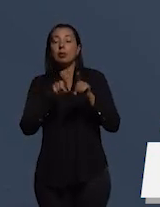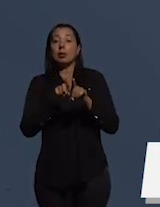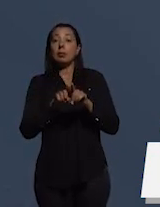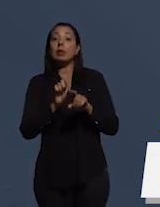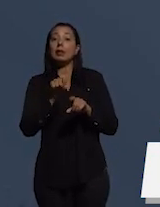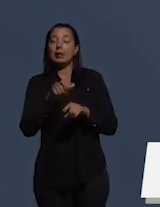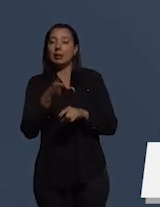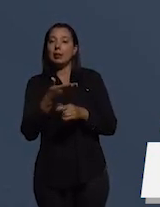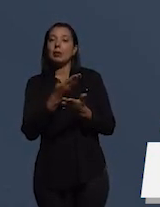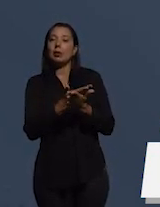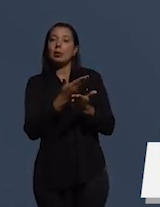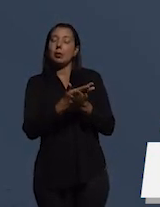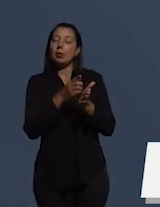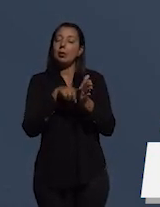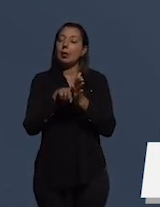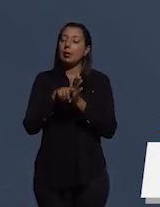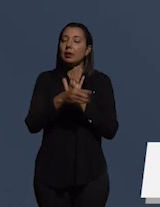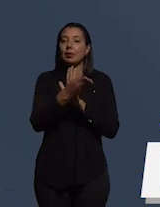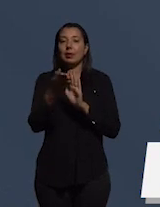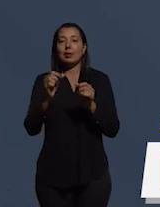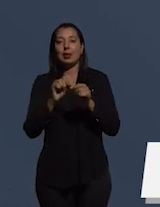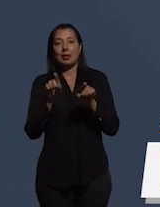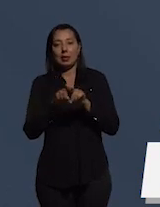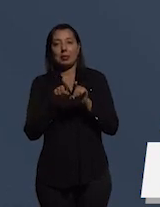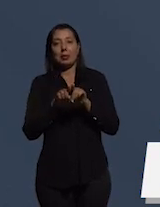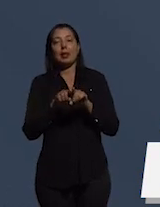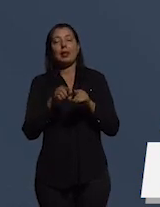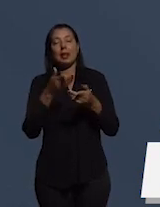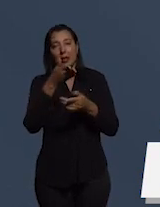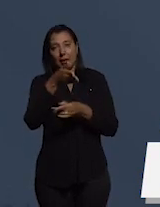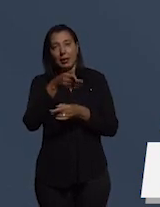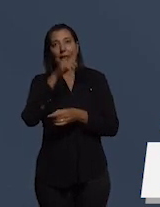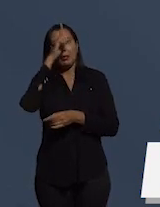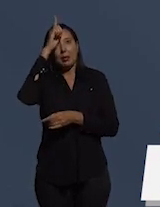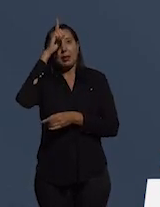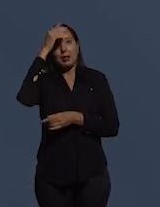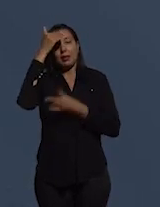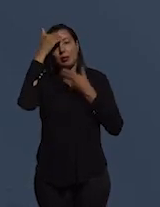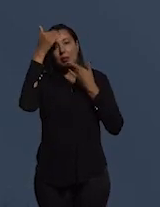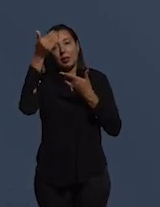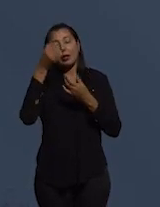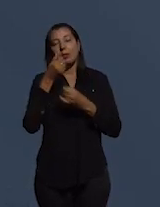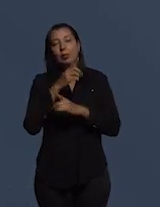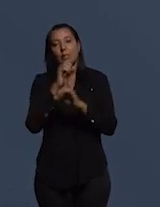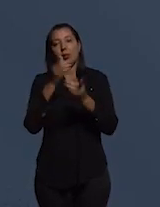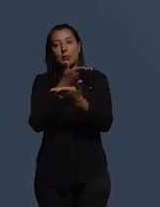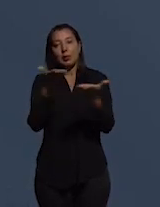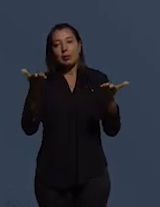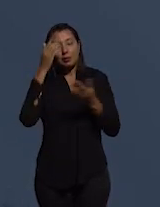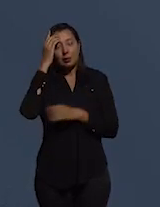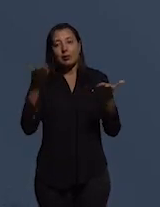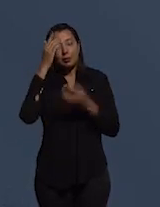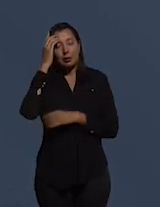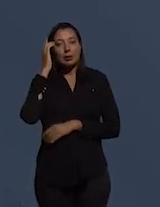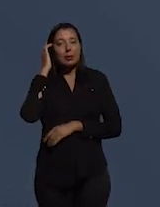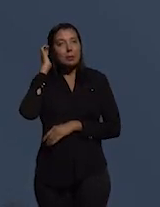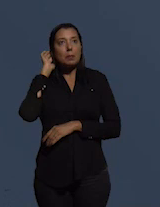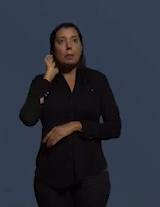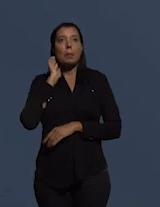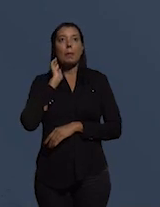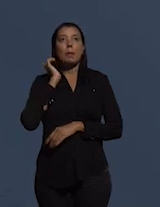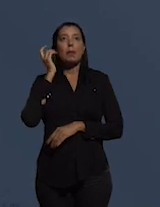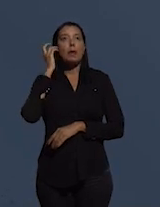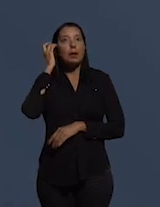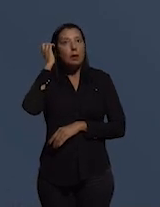contar com os estudos e pesquisas que vocês realizam aí em Berlim obrigada excelente dia para vocês thank